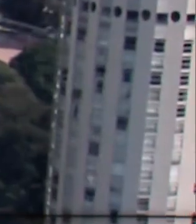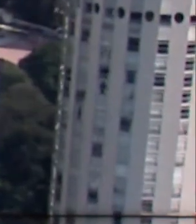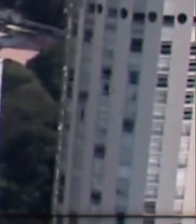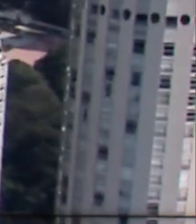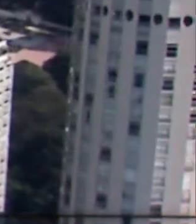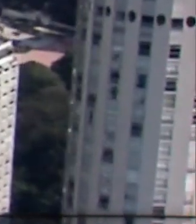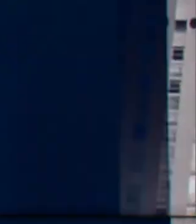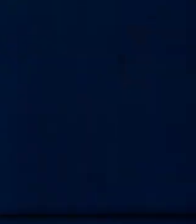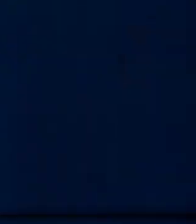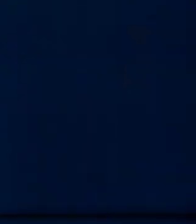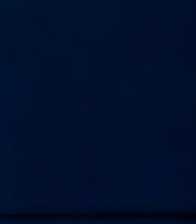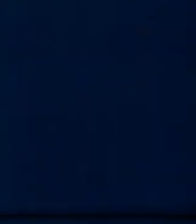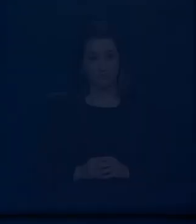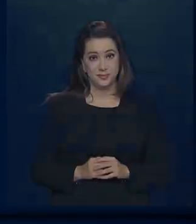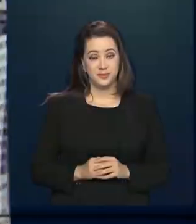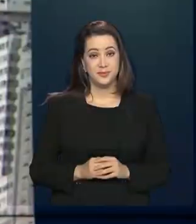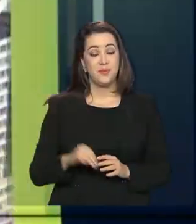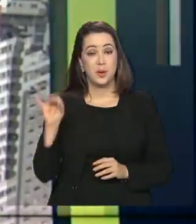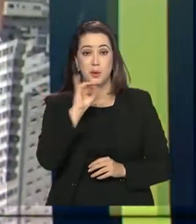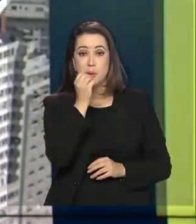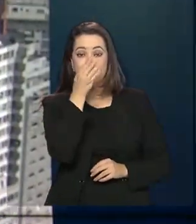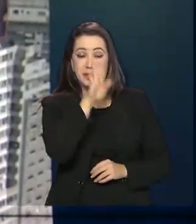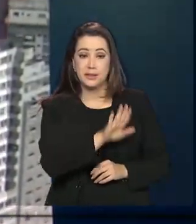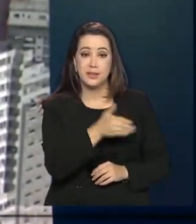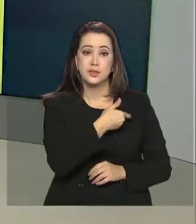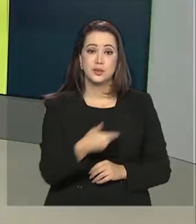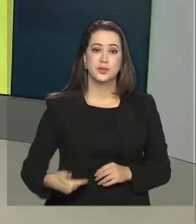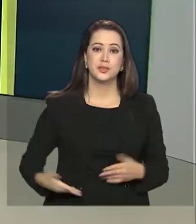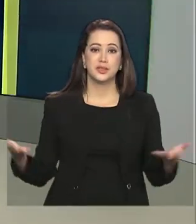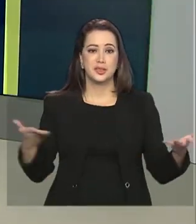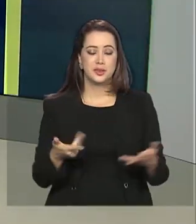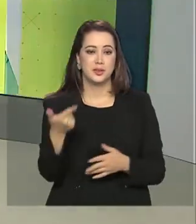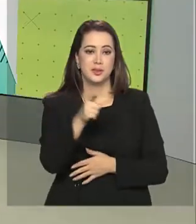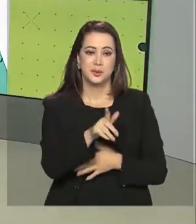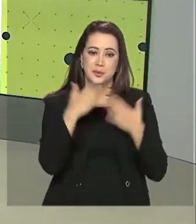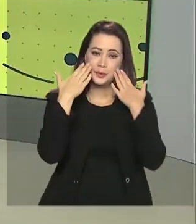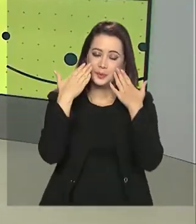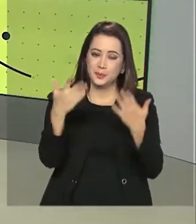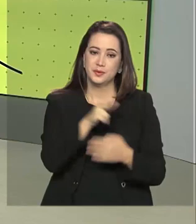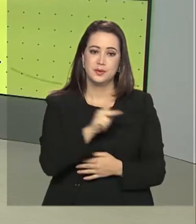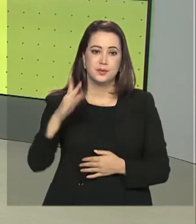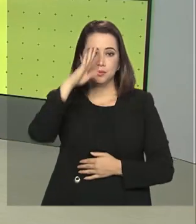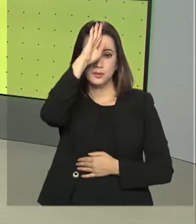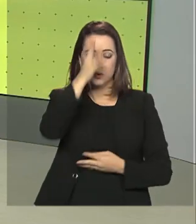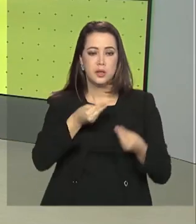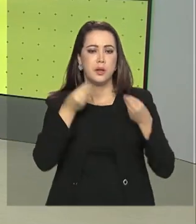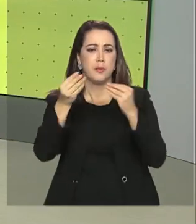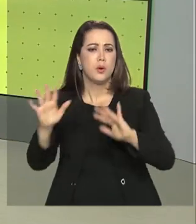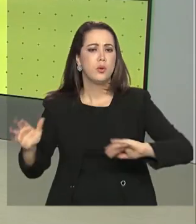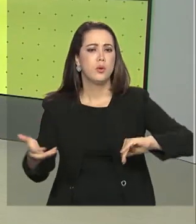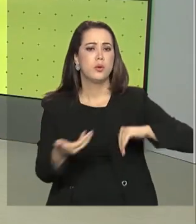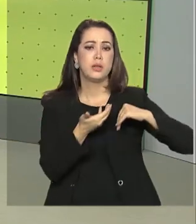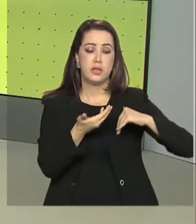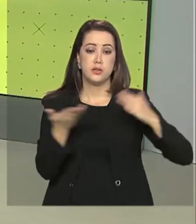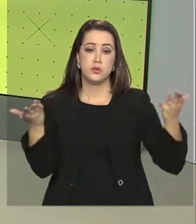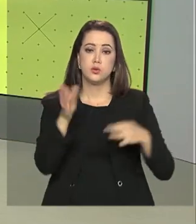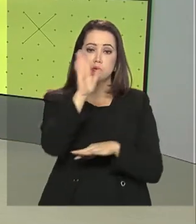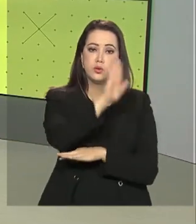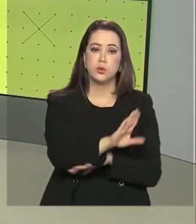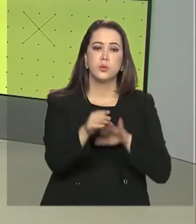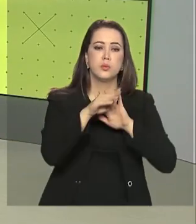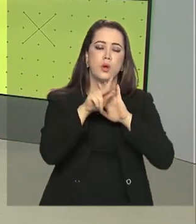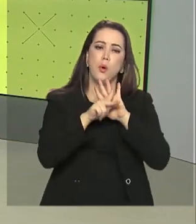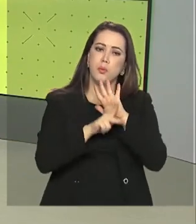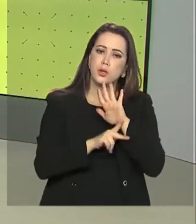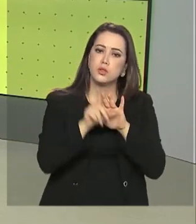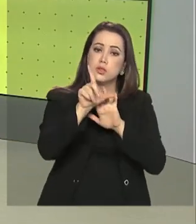Olá, boa tarde. O governo agora está de volta. O presidente Jair Bolsonaro encaminhou ao Congresso Nacional nesta tarde